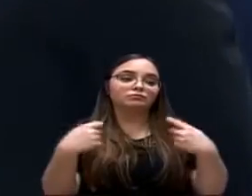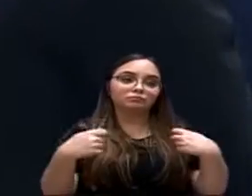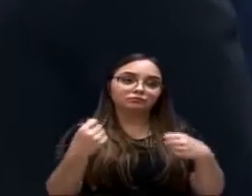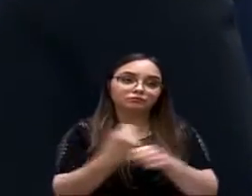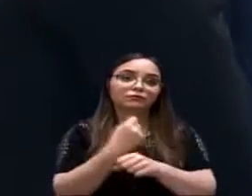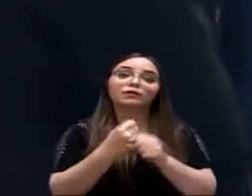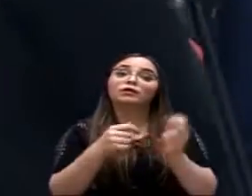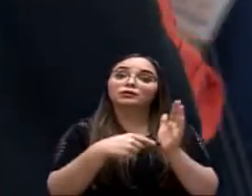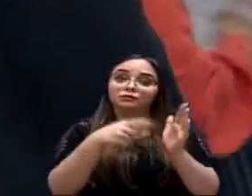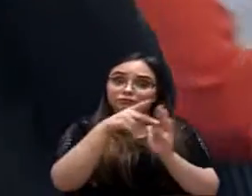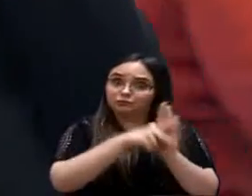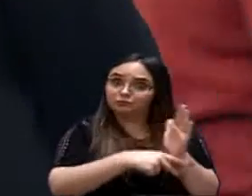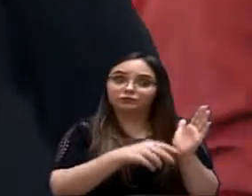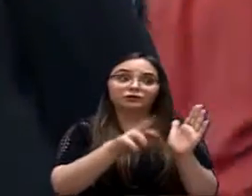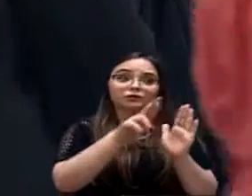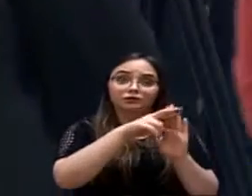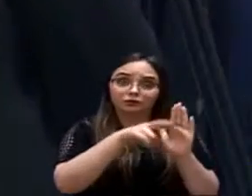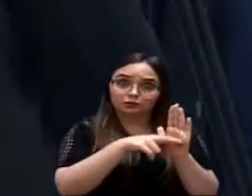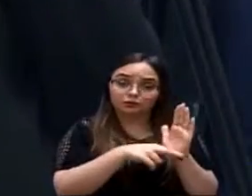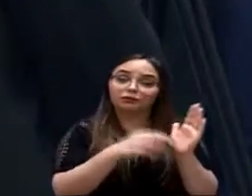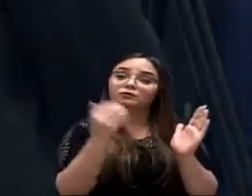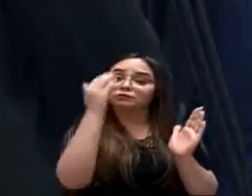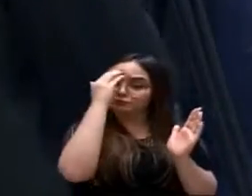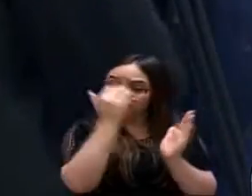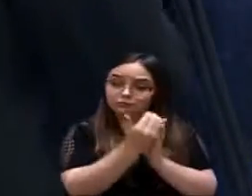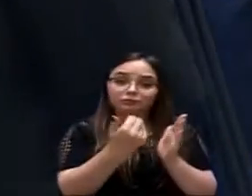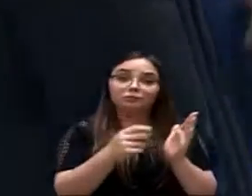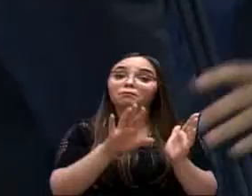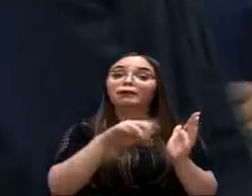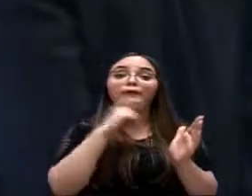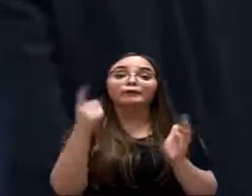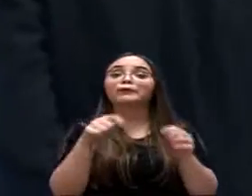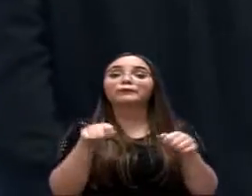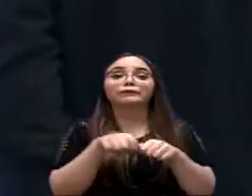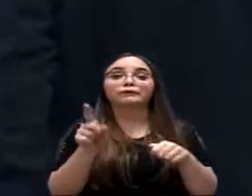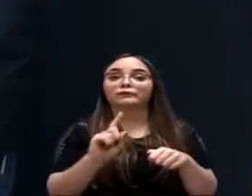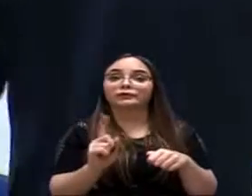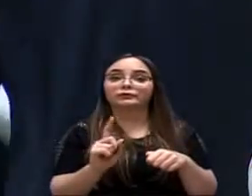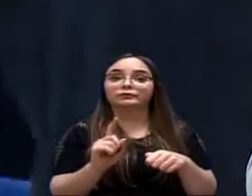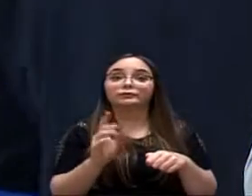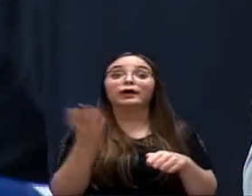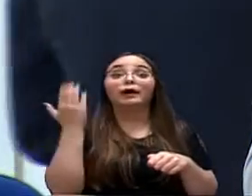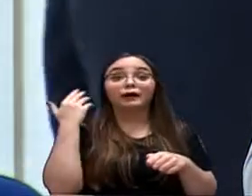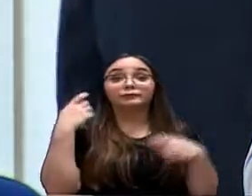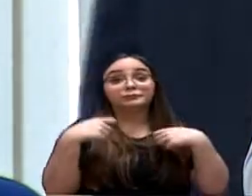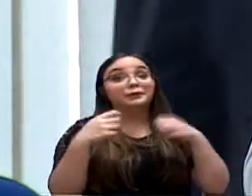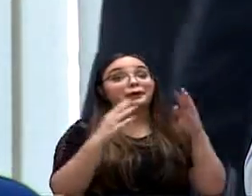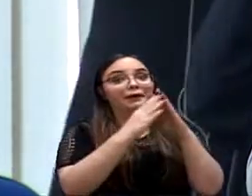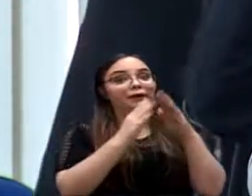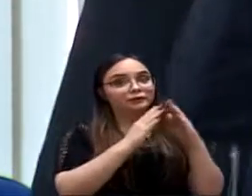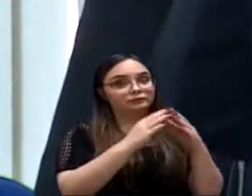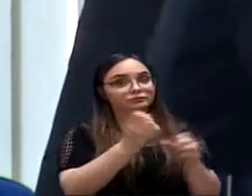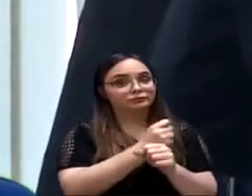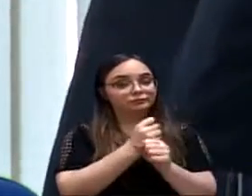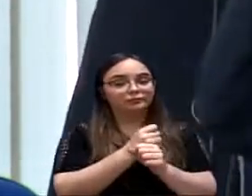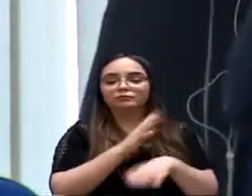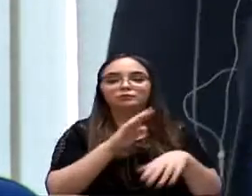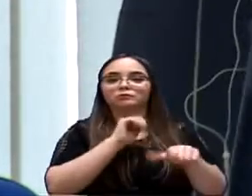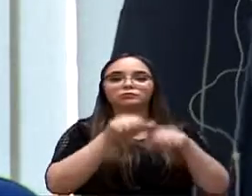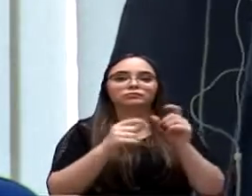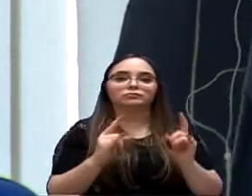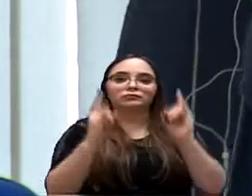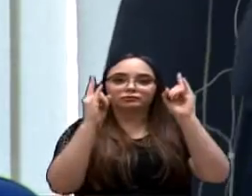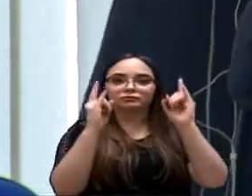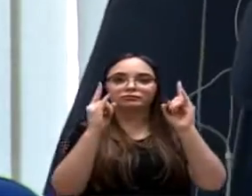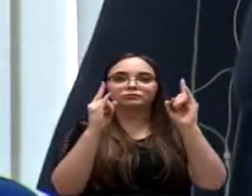foi... Estar no projeto foi falha, foi falha. Primeiro que eram casas, mudaram para apartamentos. Não se reservou,